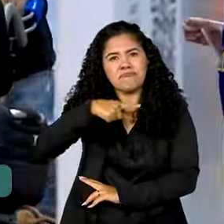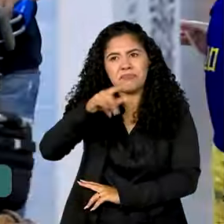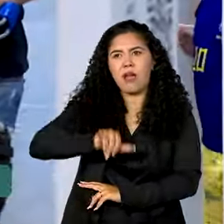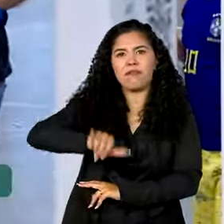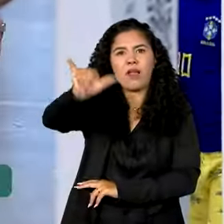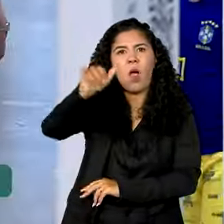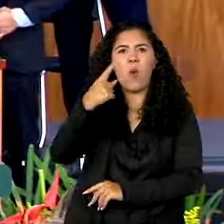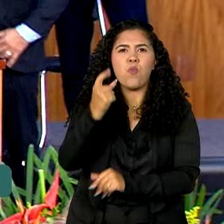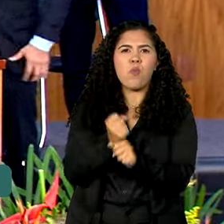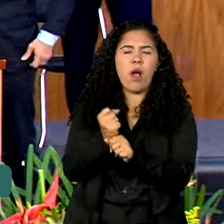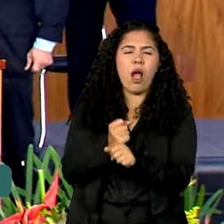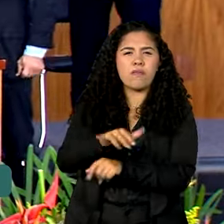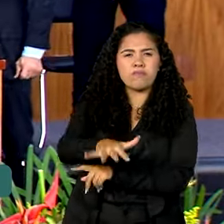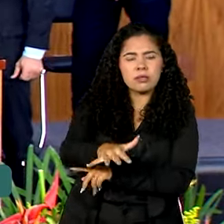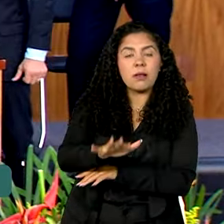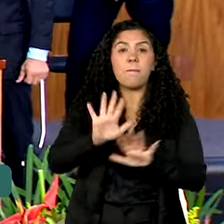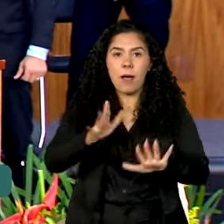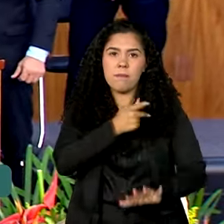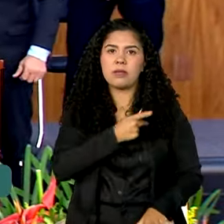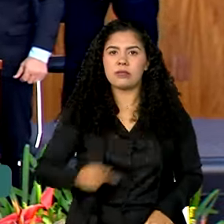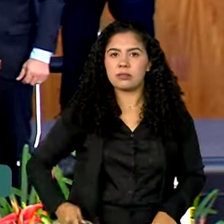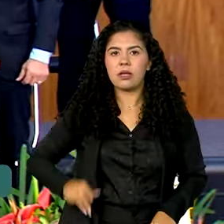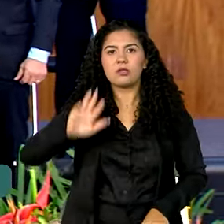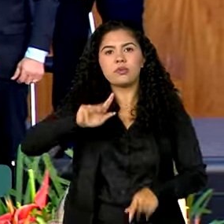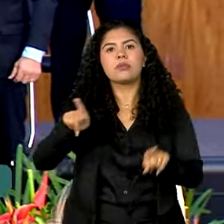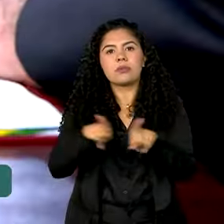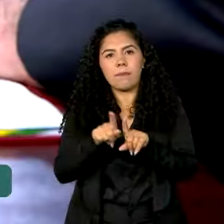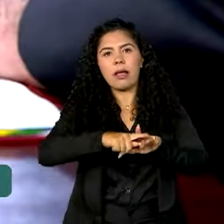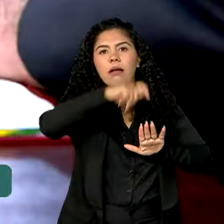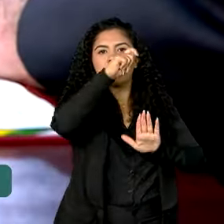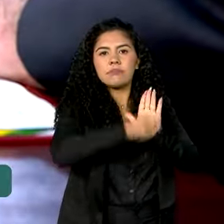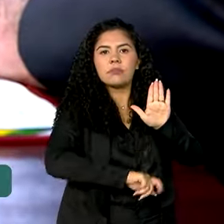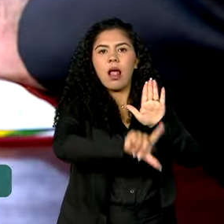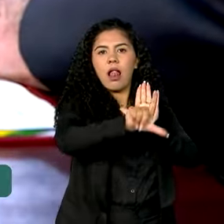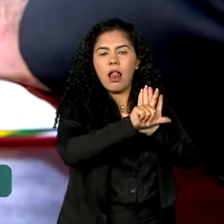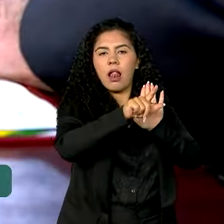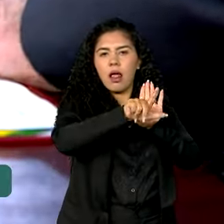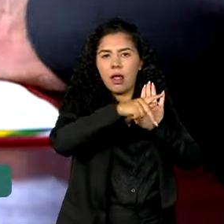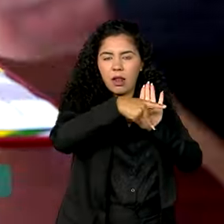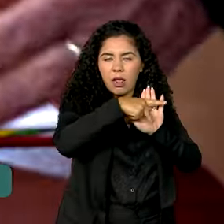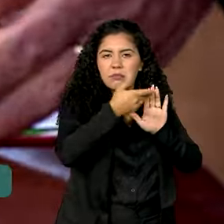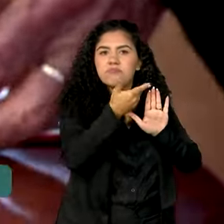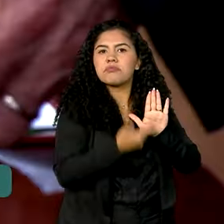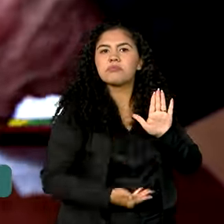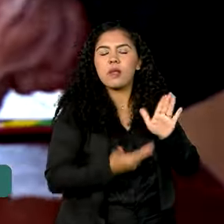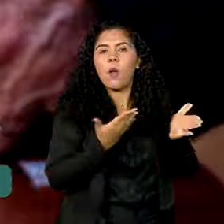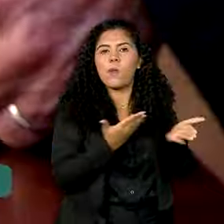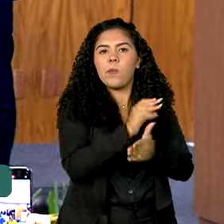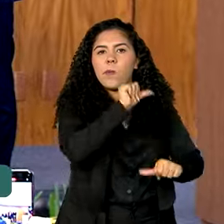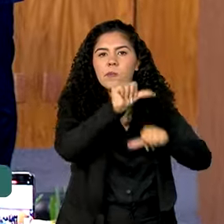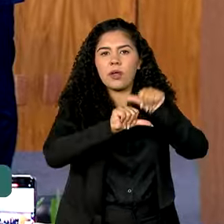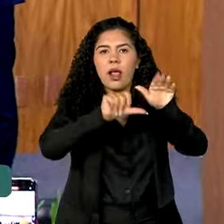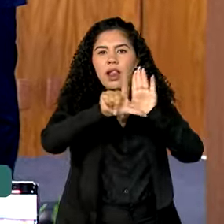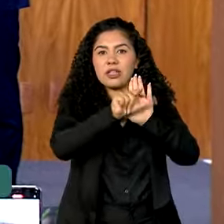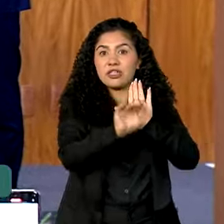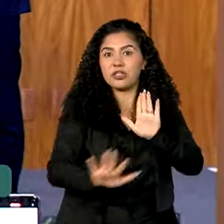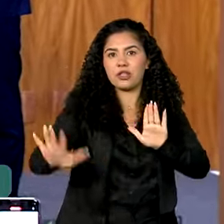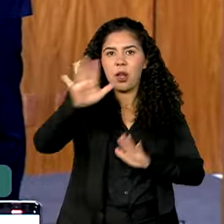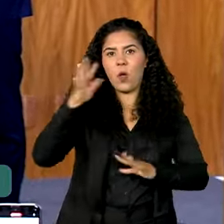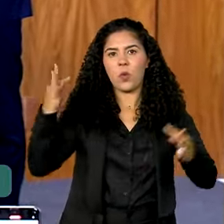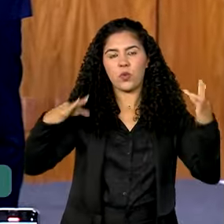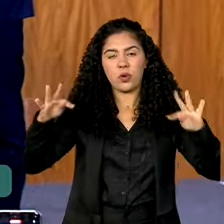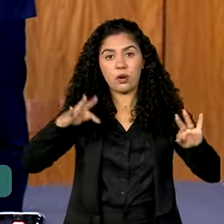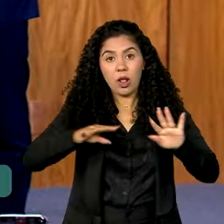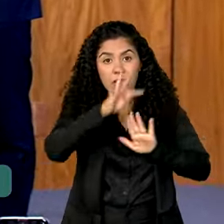menos um ano. O presidente Lula também sancionou este ano o projeto de lei que altera a Lei Geral do Turismo. O novo